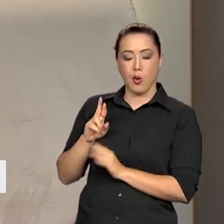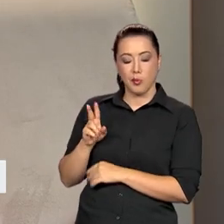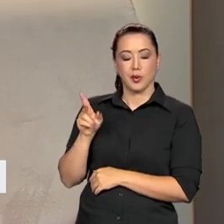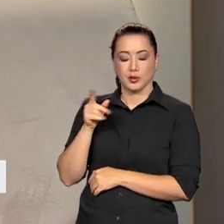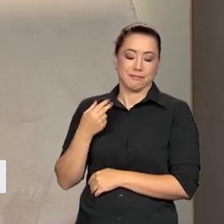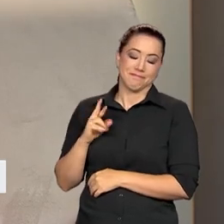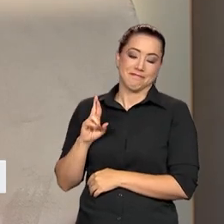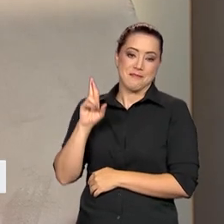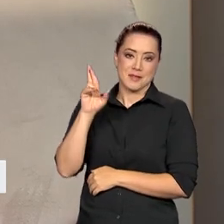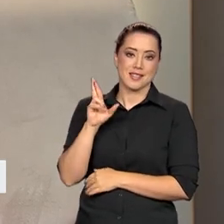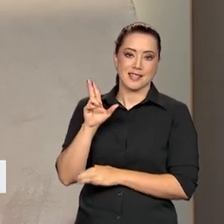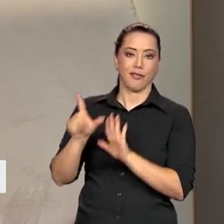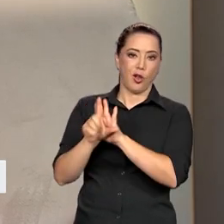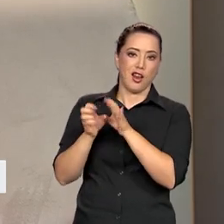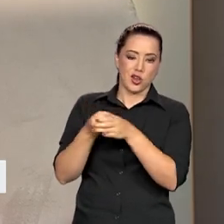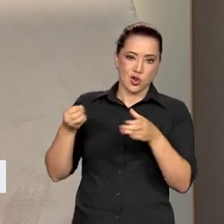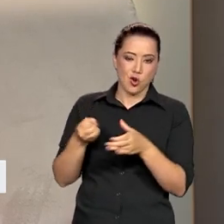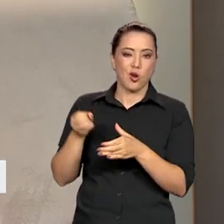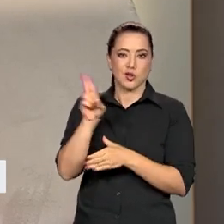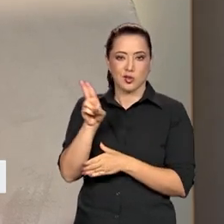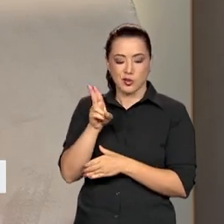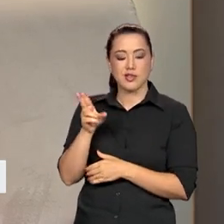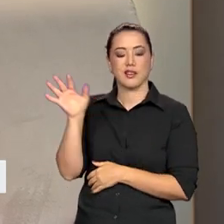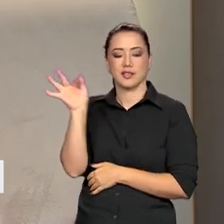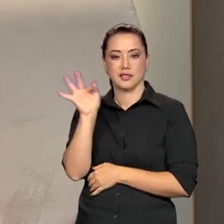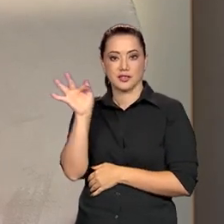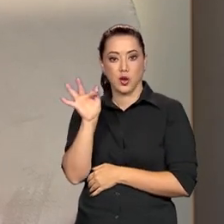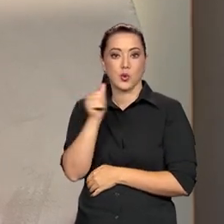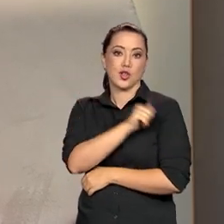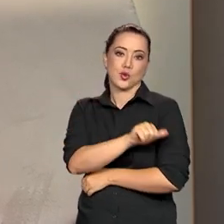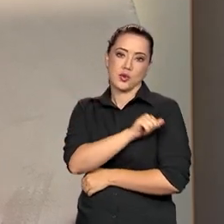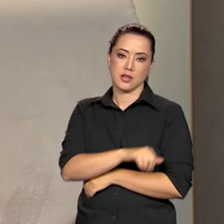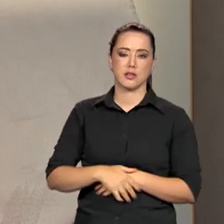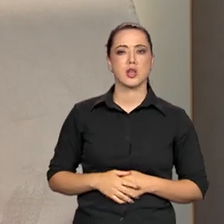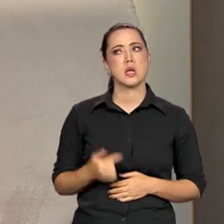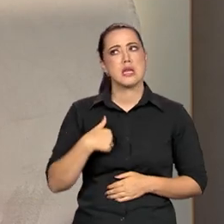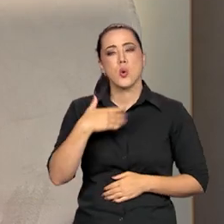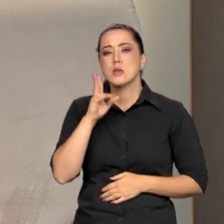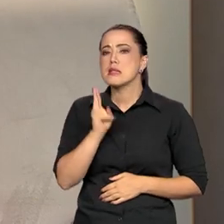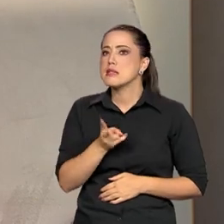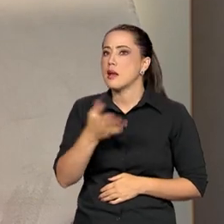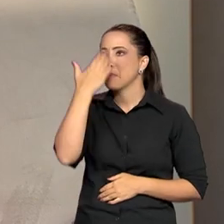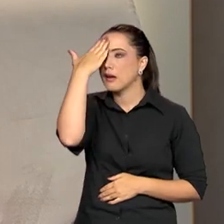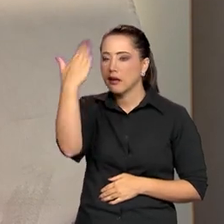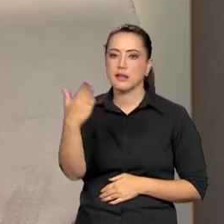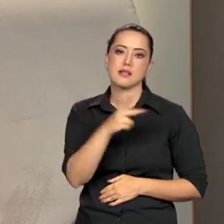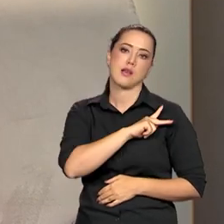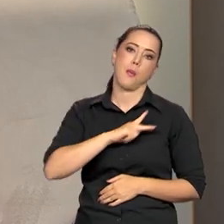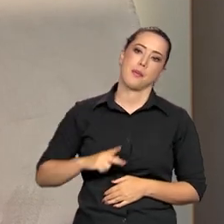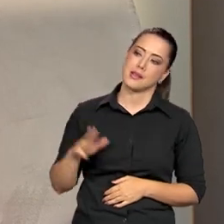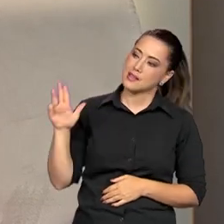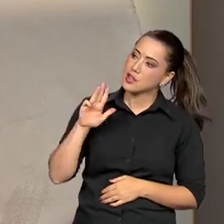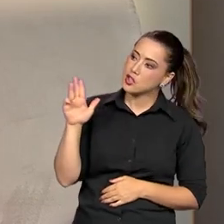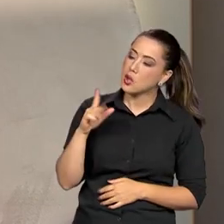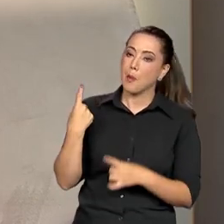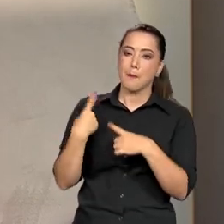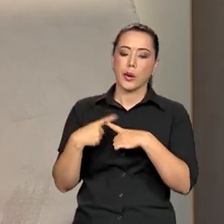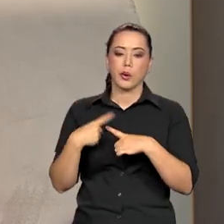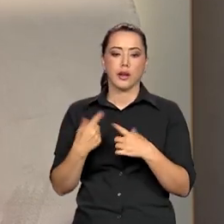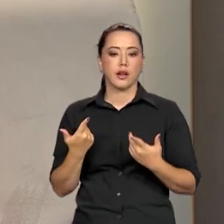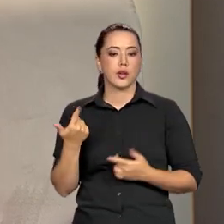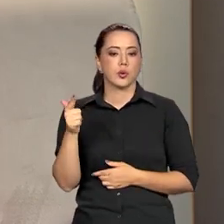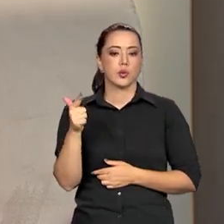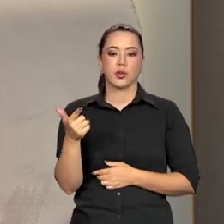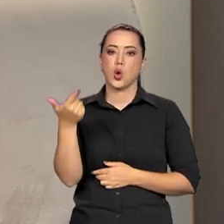orgulho e tenho falado e vou repetir muito isso, sempre agradeci ao presidente Lula, por isso, porque não existe